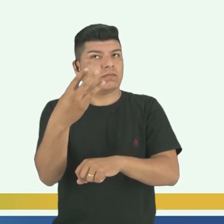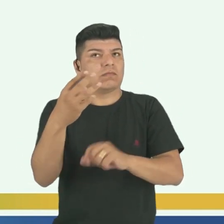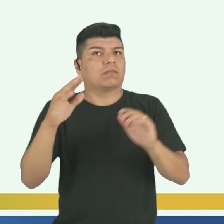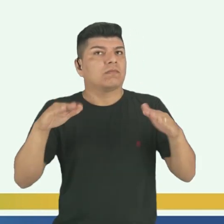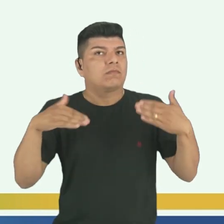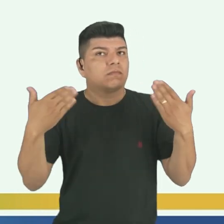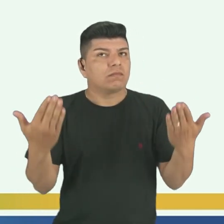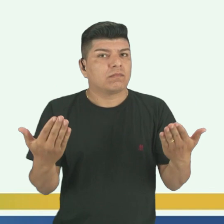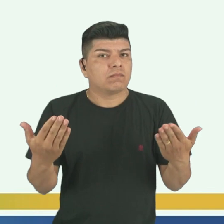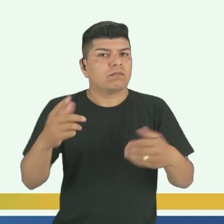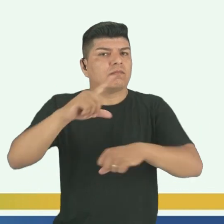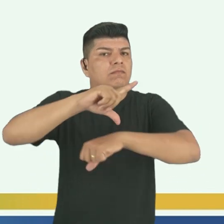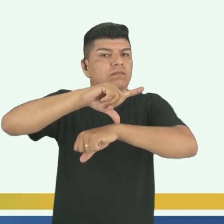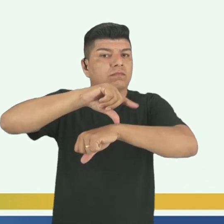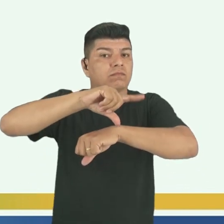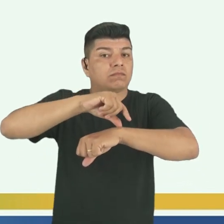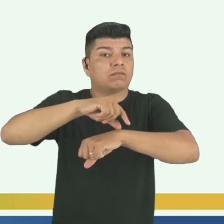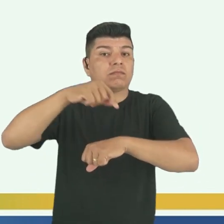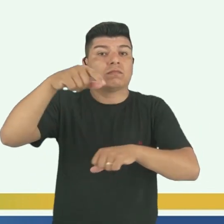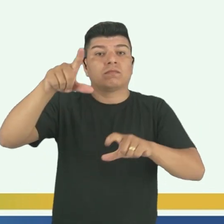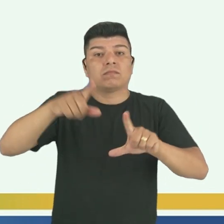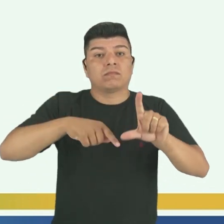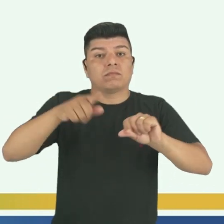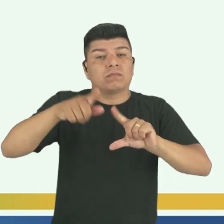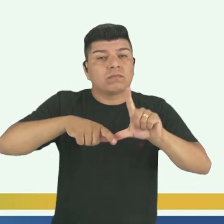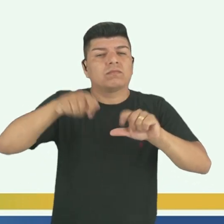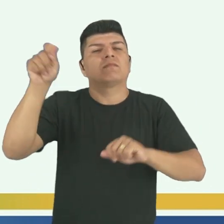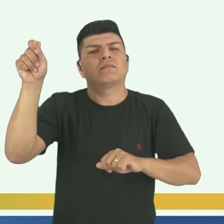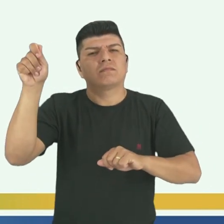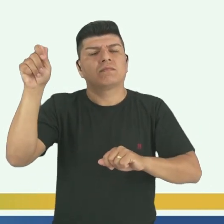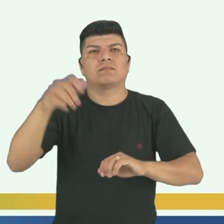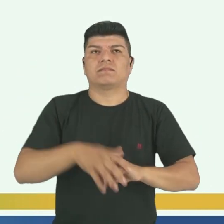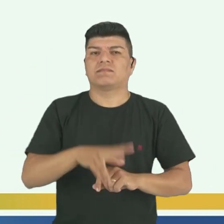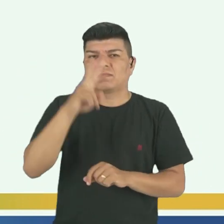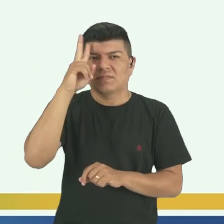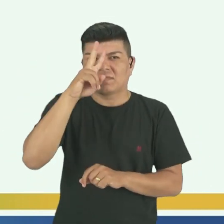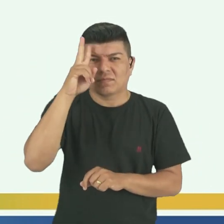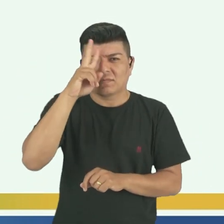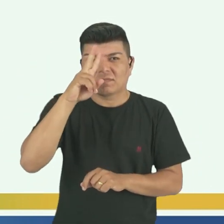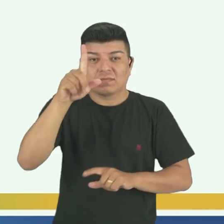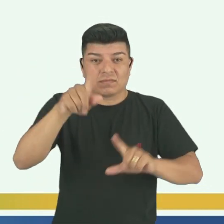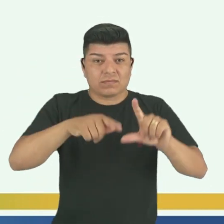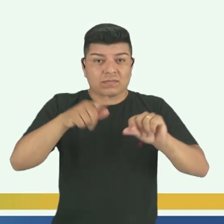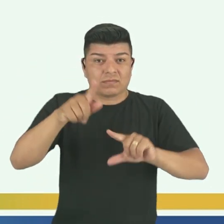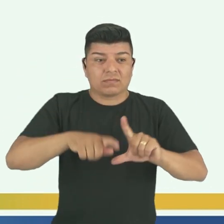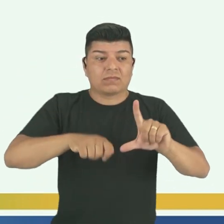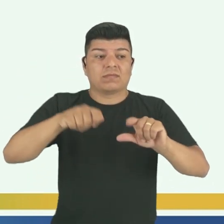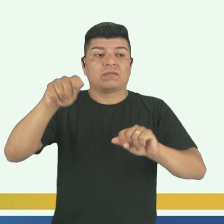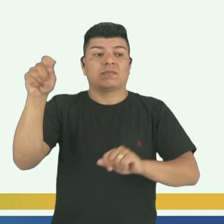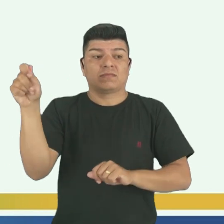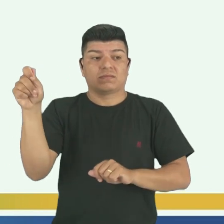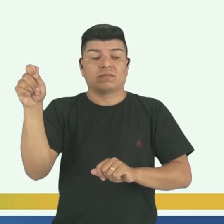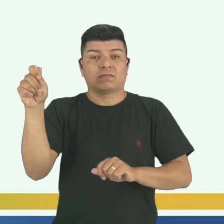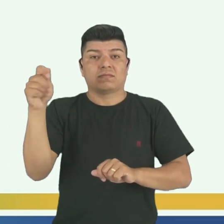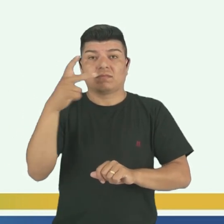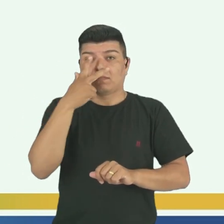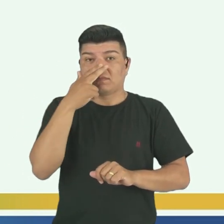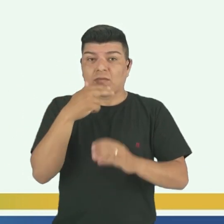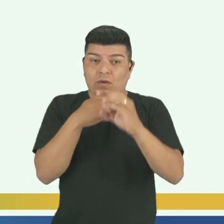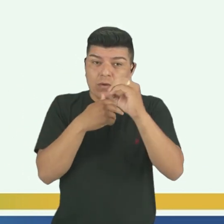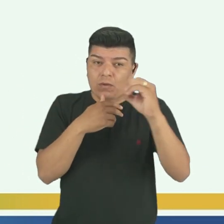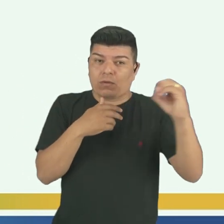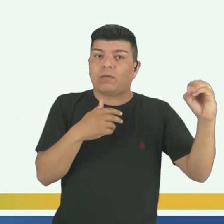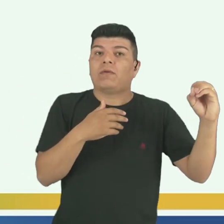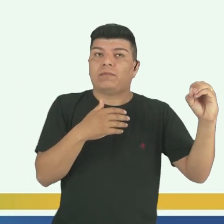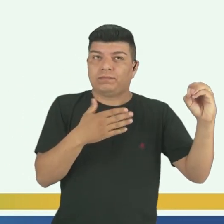qual será o horário no Acre? Lembrando que o Acre está bem mais ao oeste,